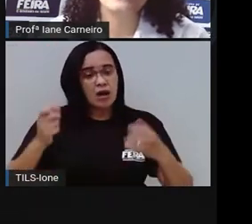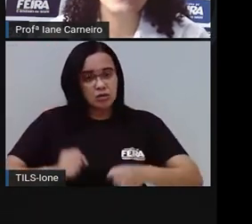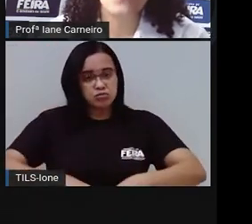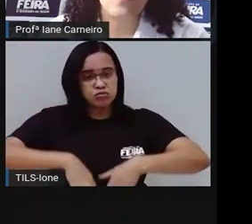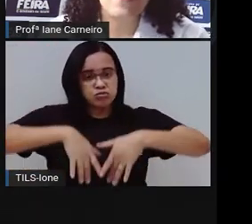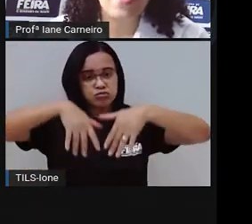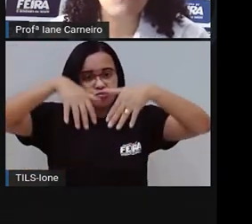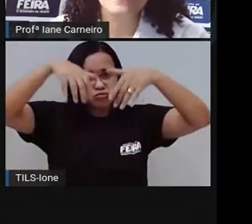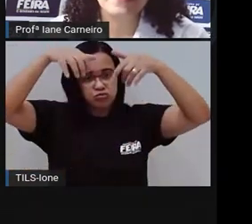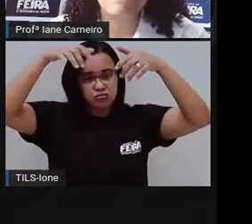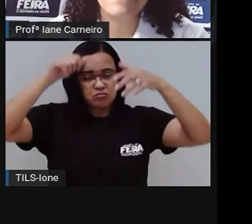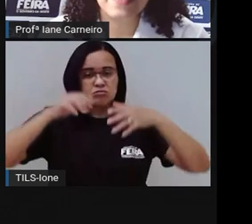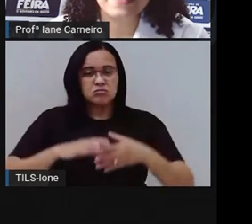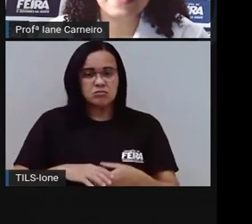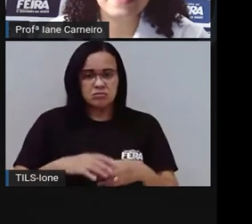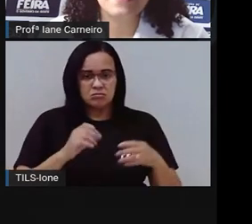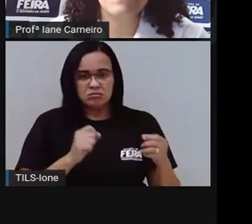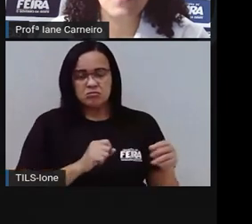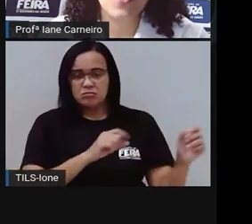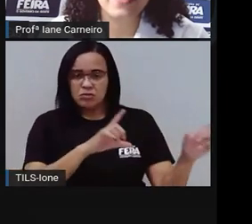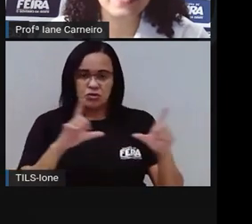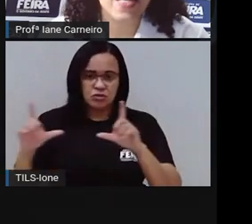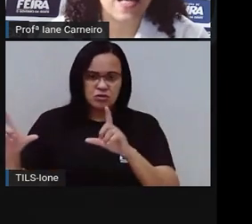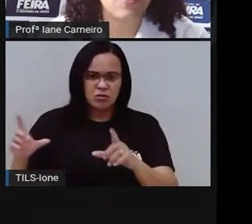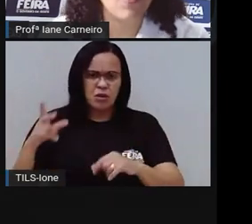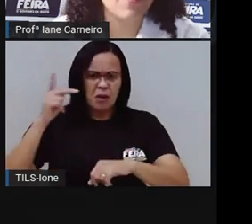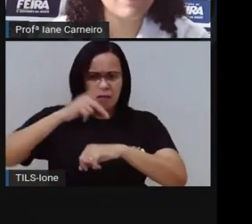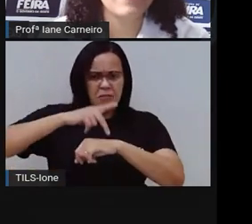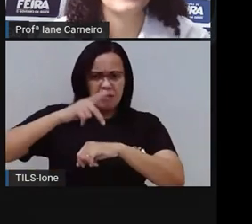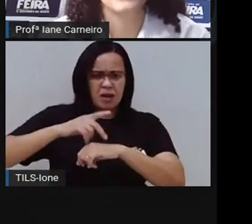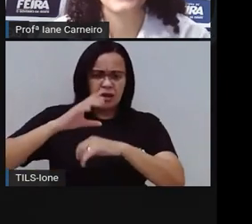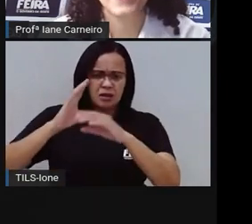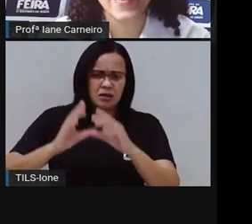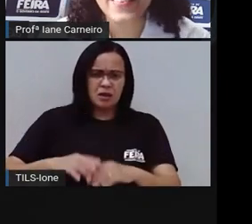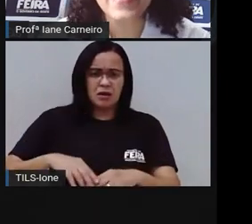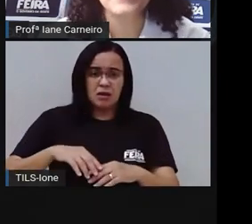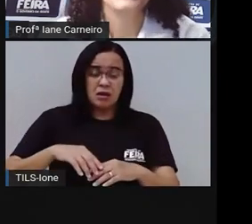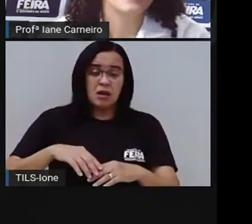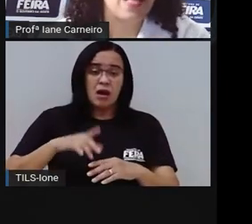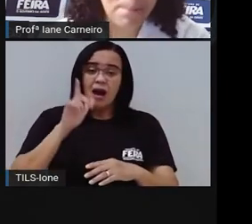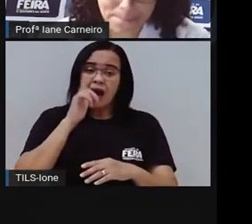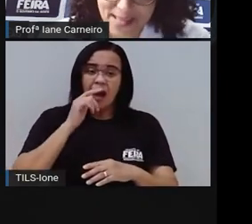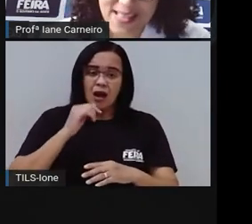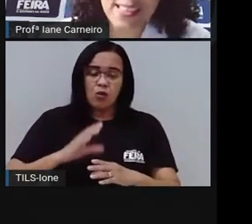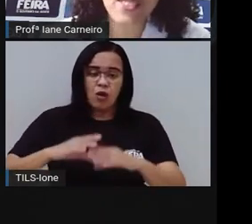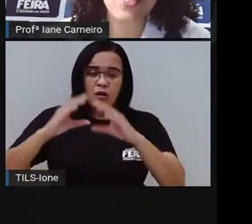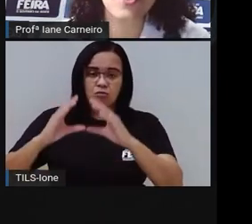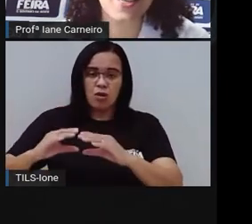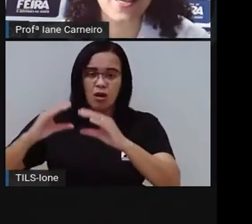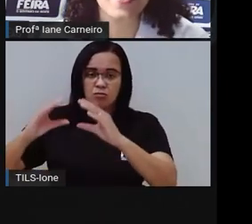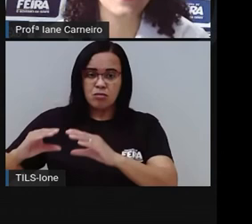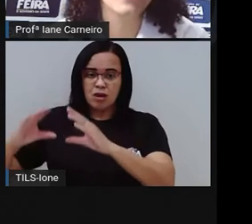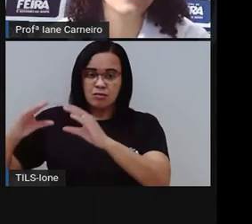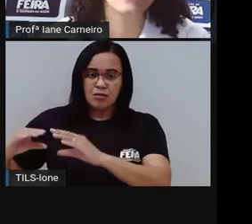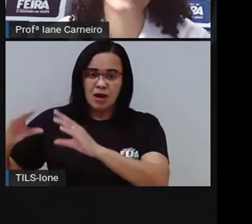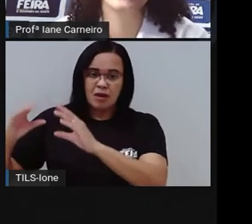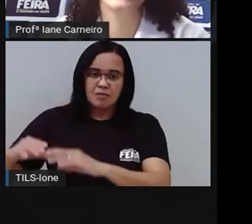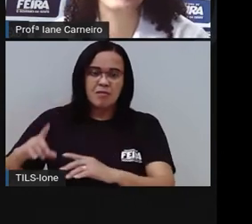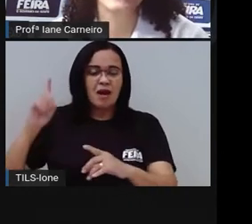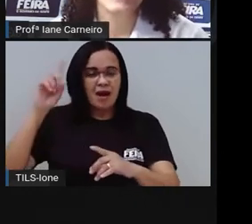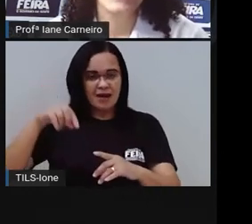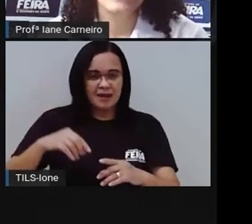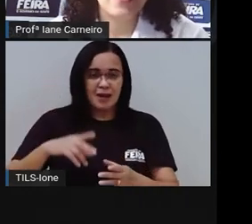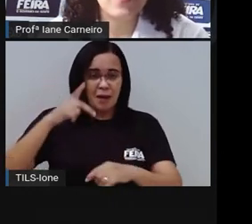Próximo. Qual é a única pedra que boia na água? Essa eu sei. É a pedra de gelo.